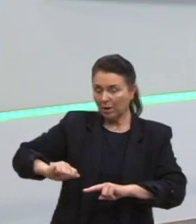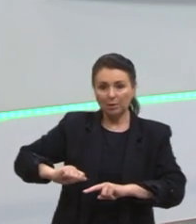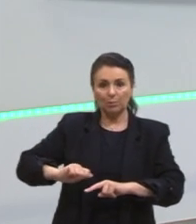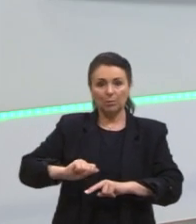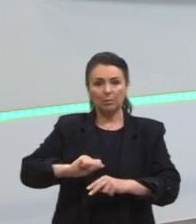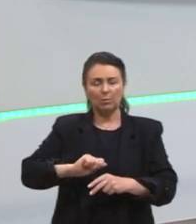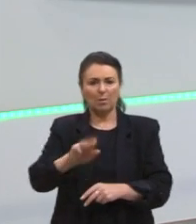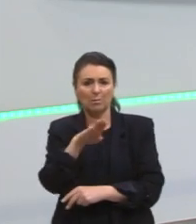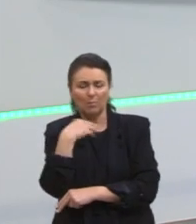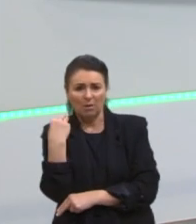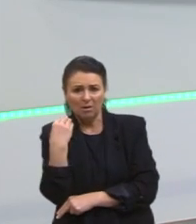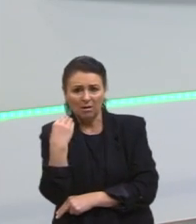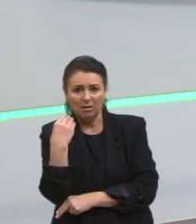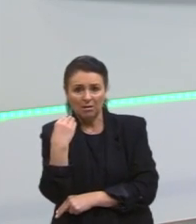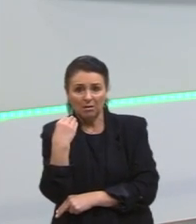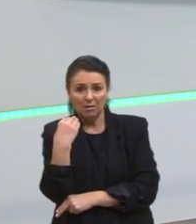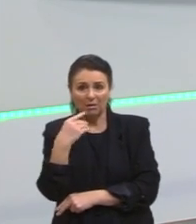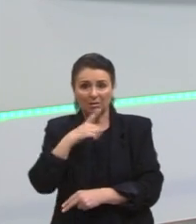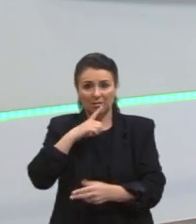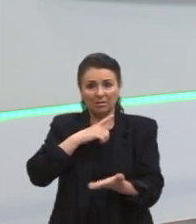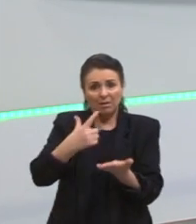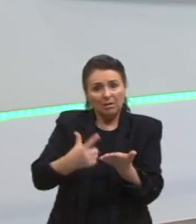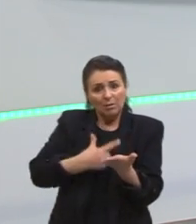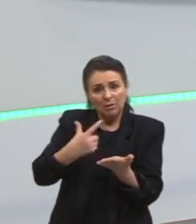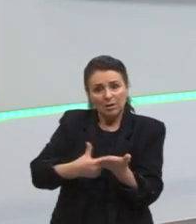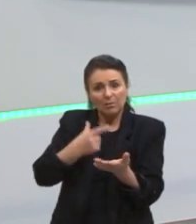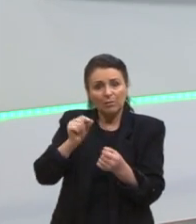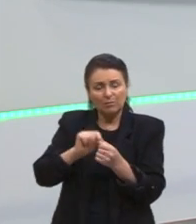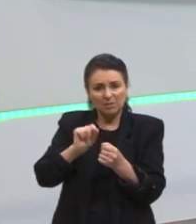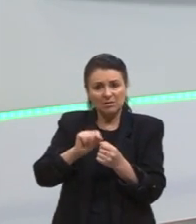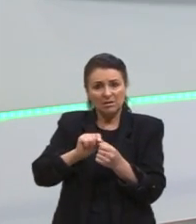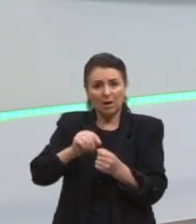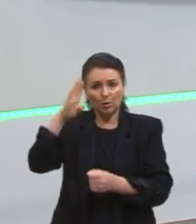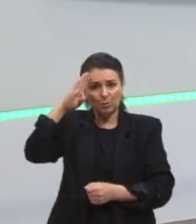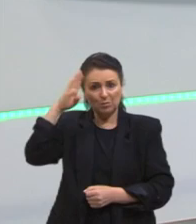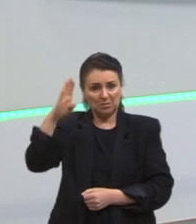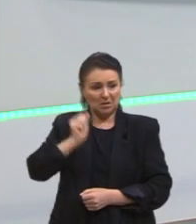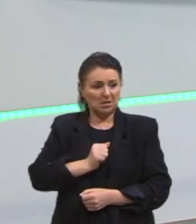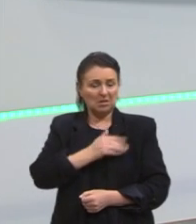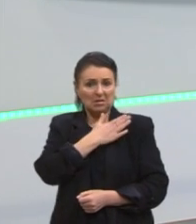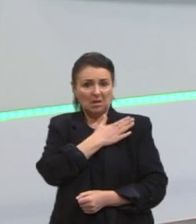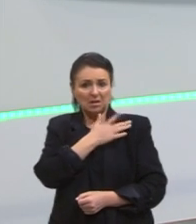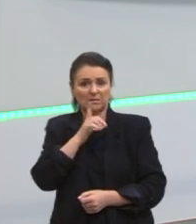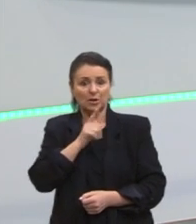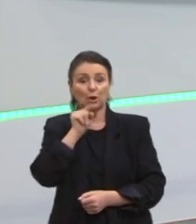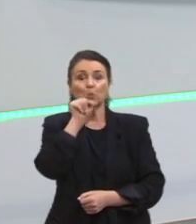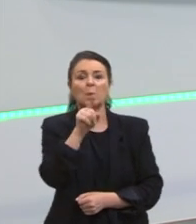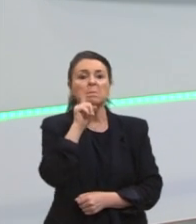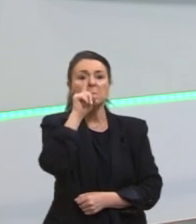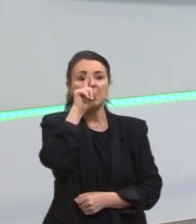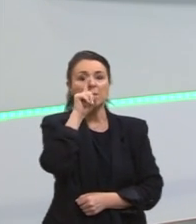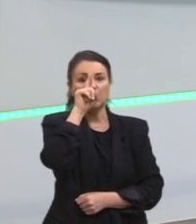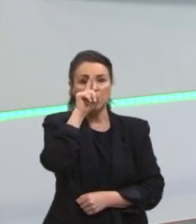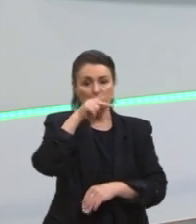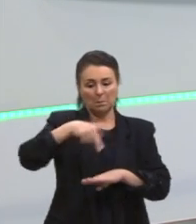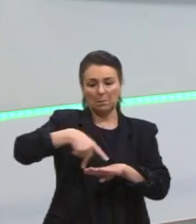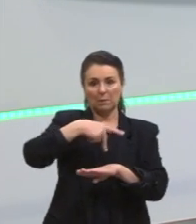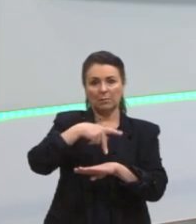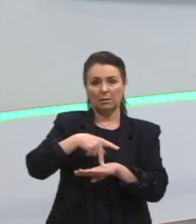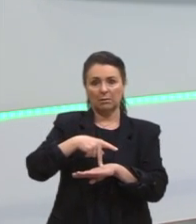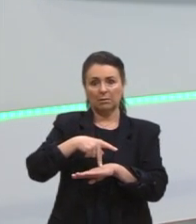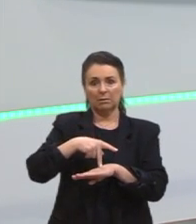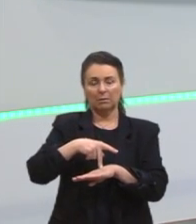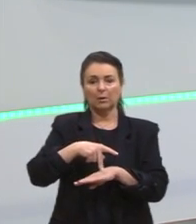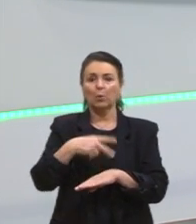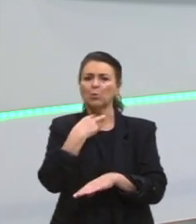Só o fato de você ter um livro já fazia com que os militares achassem que você era um perigo à pátria. Então, gente também não pode defender